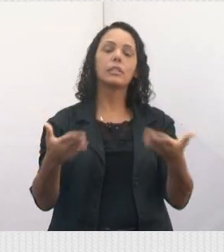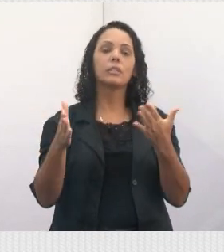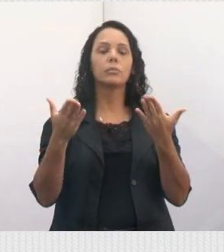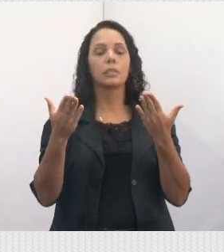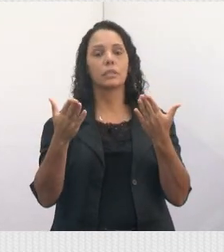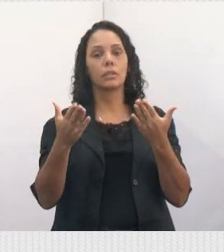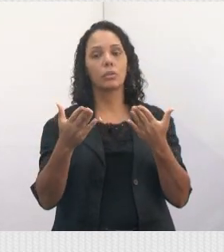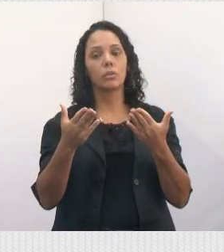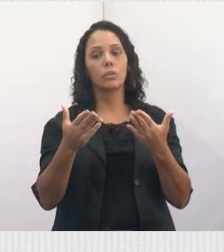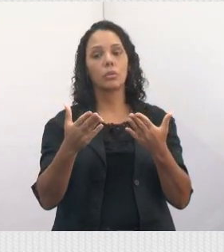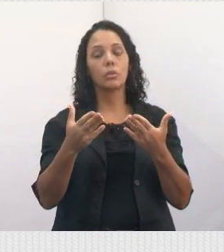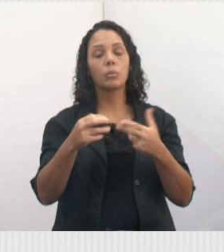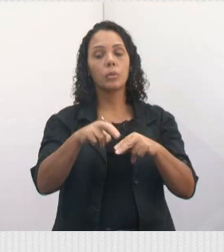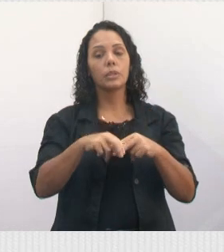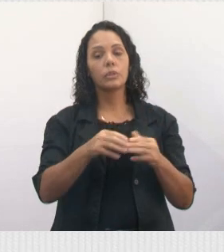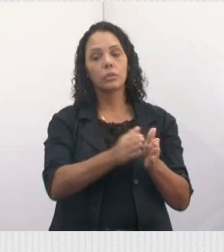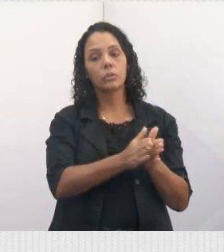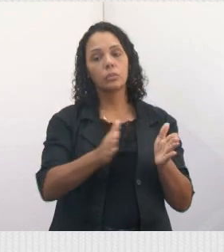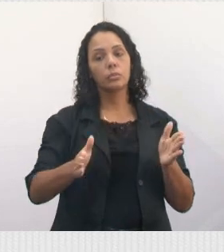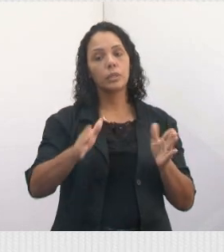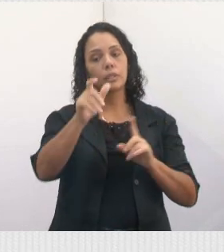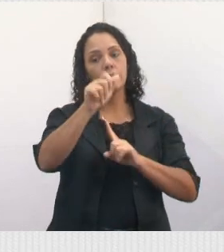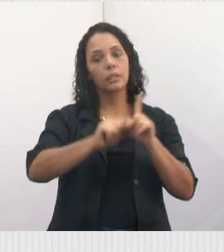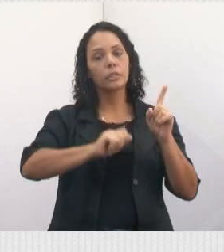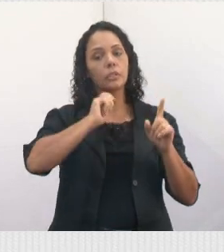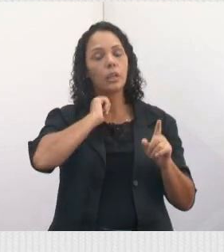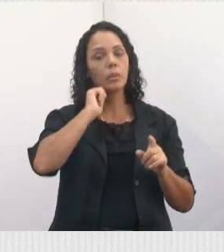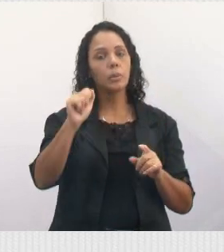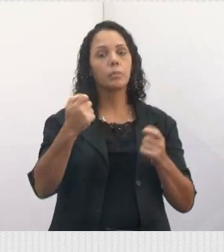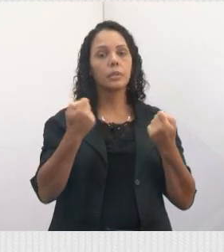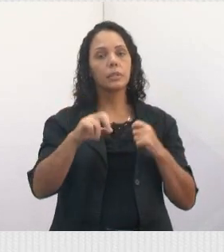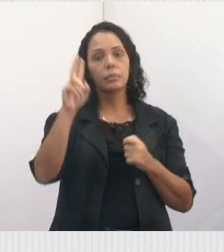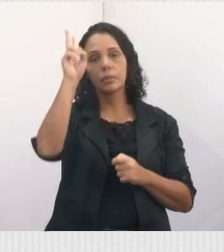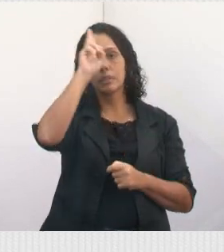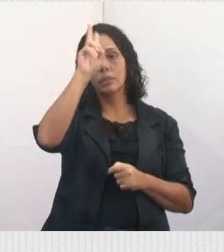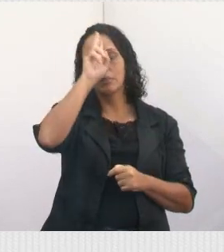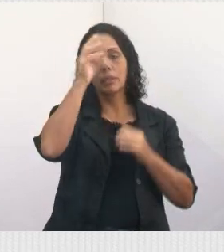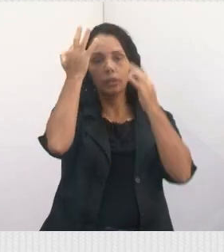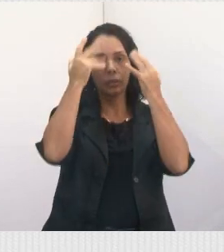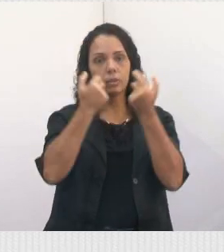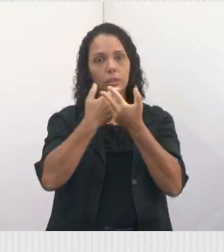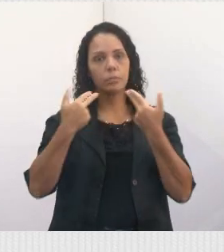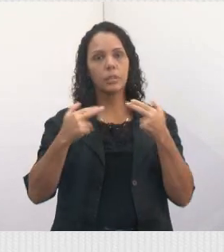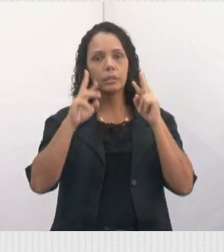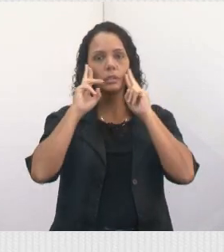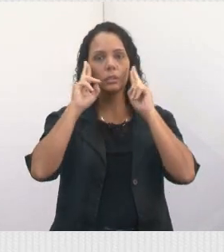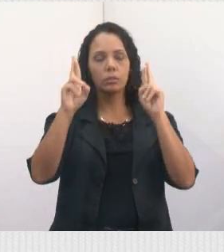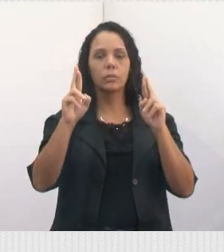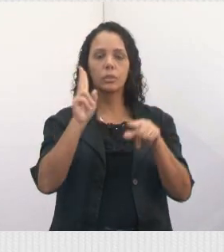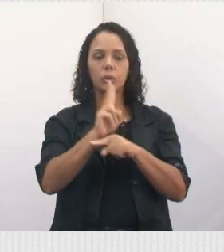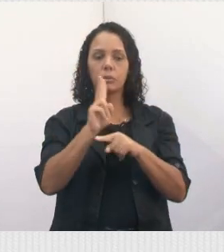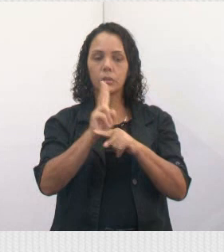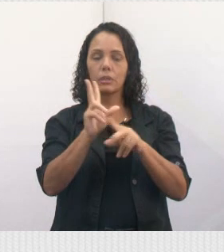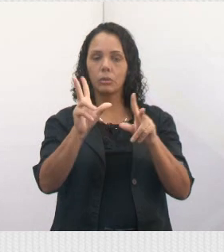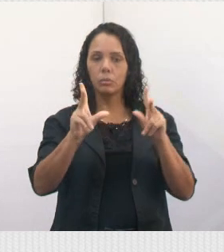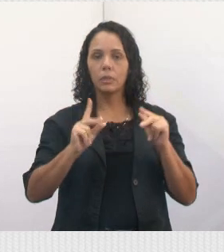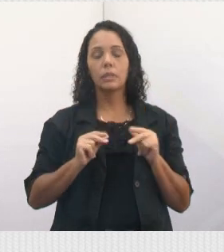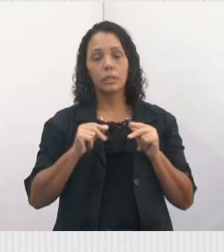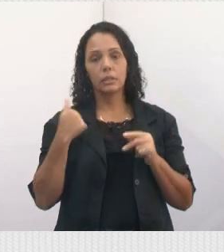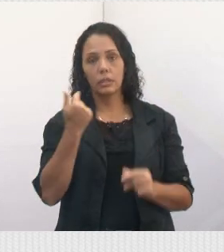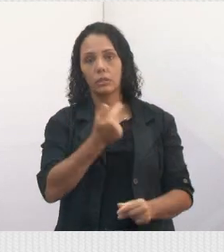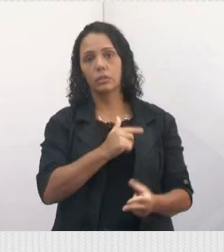Portanto, durante o abriu laranja, é crucial lembrarmos que os animais merecem nosso respeito e cuidado, o que é a nossa